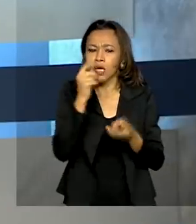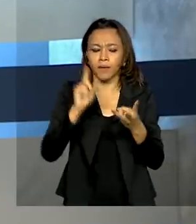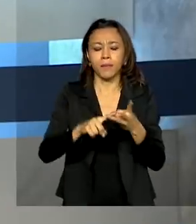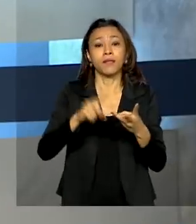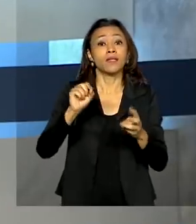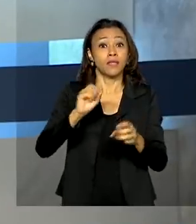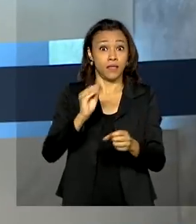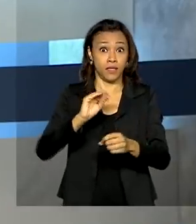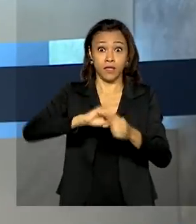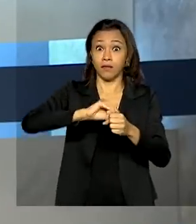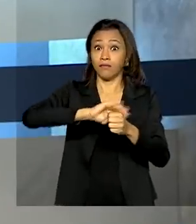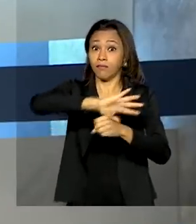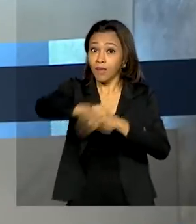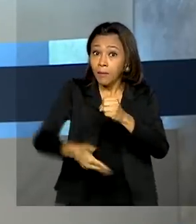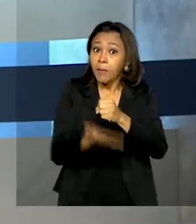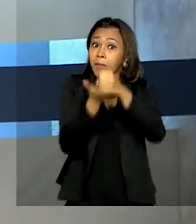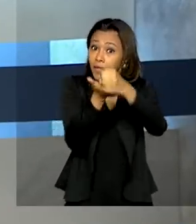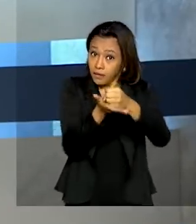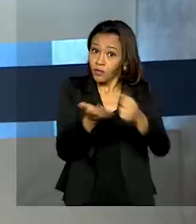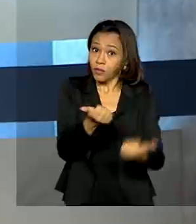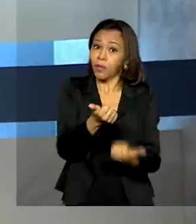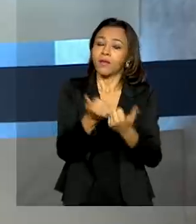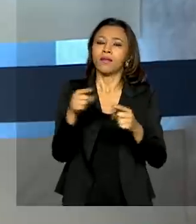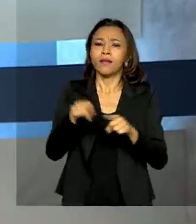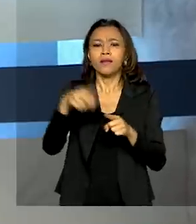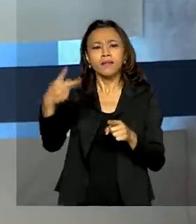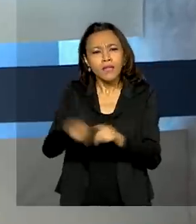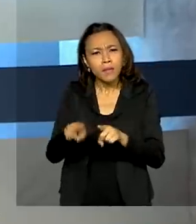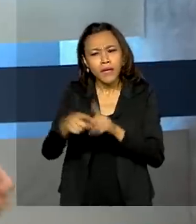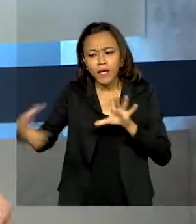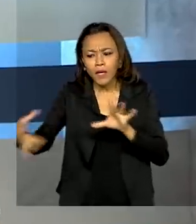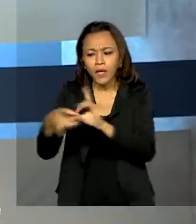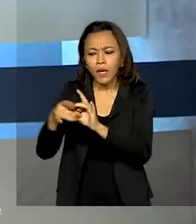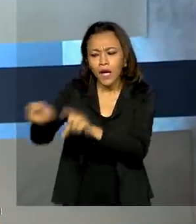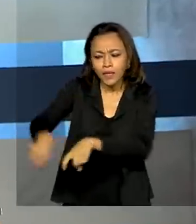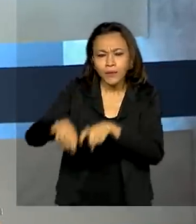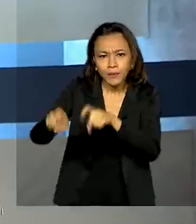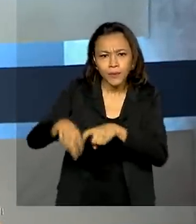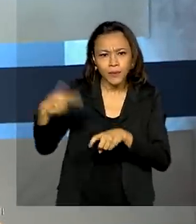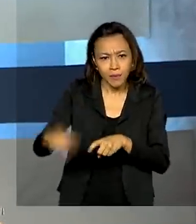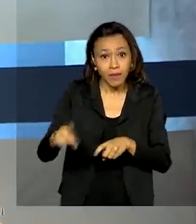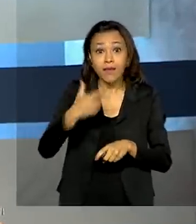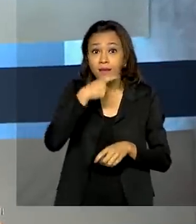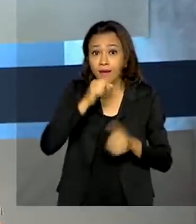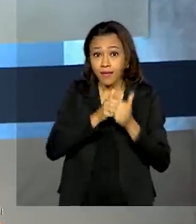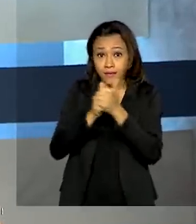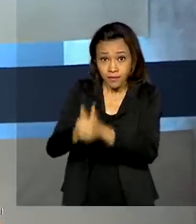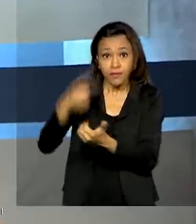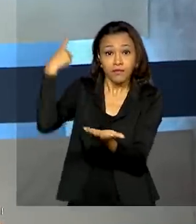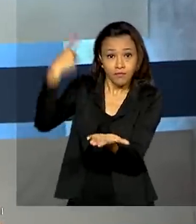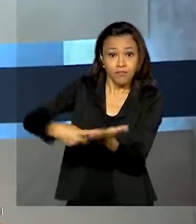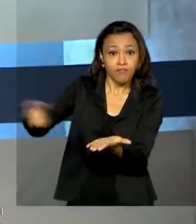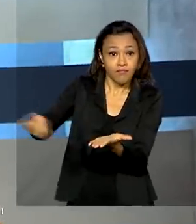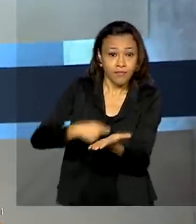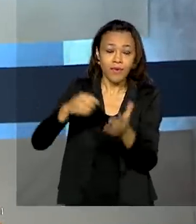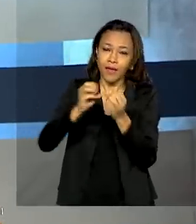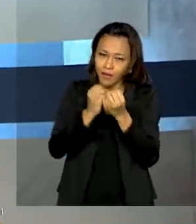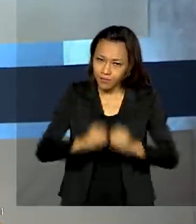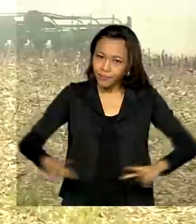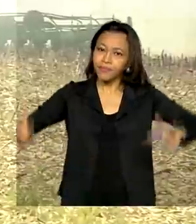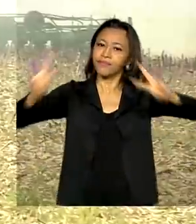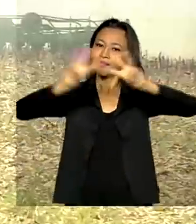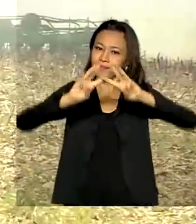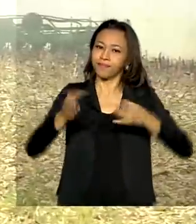Ações que estão ligadas ao papel da agricultura no Brasil, um dos signatários do acordo junto à Organização das Nações Unidas.